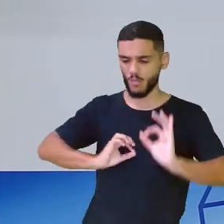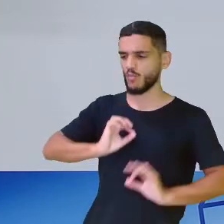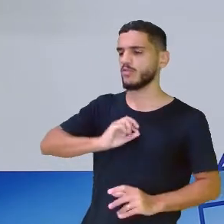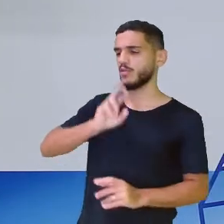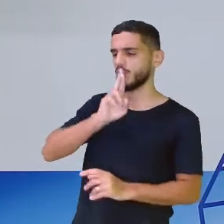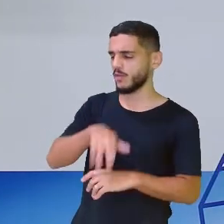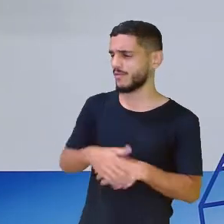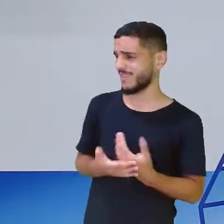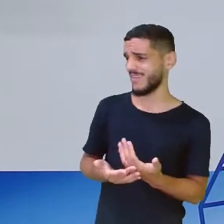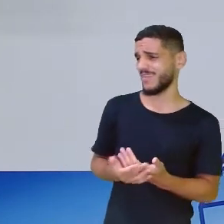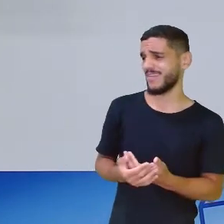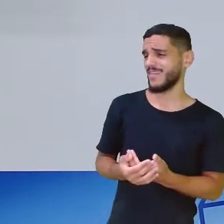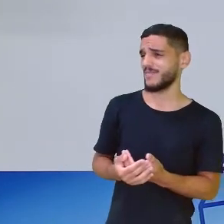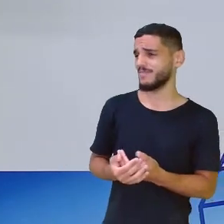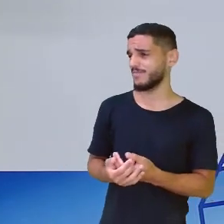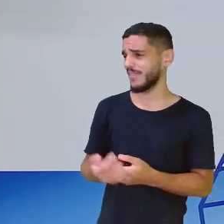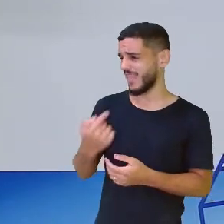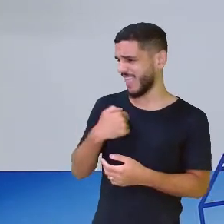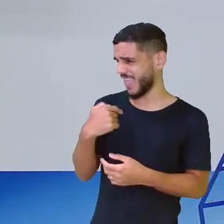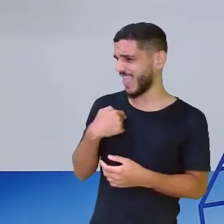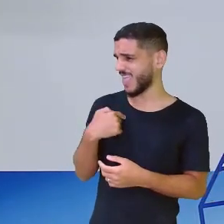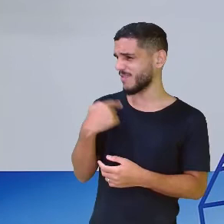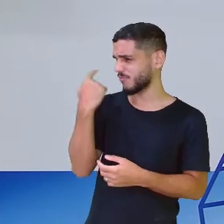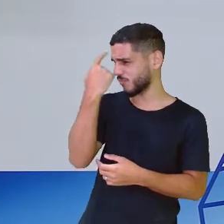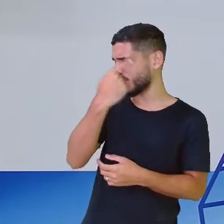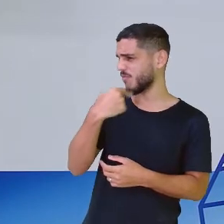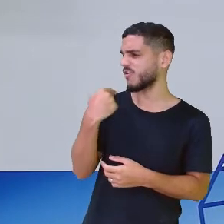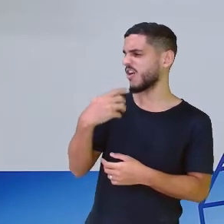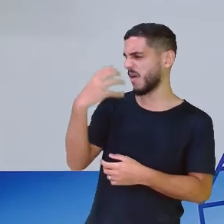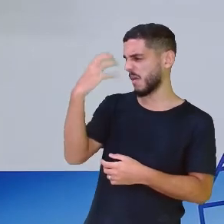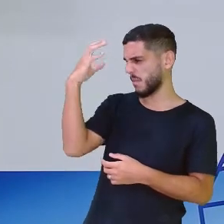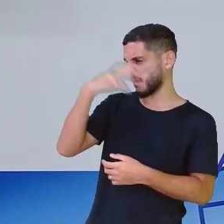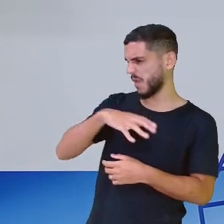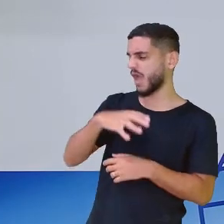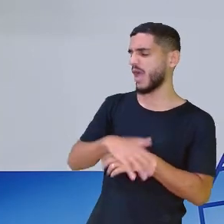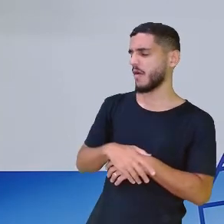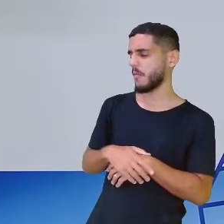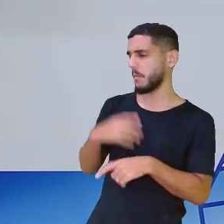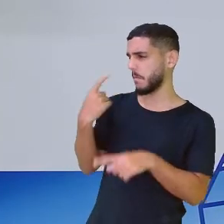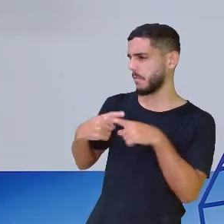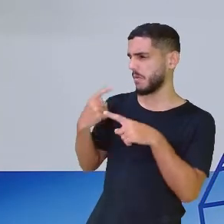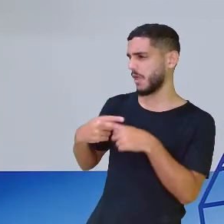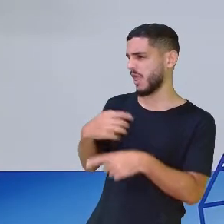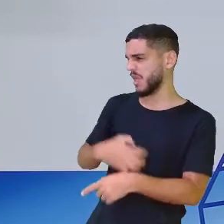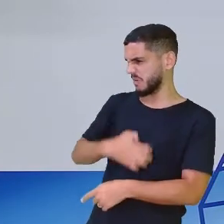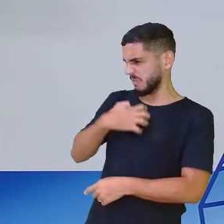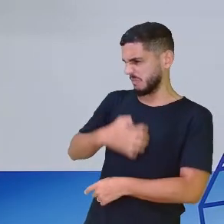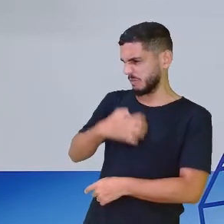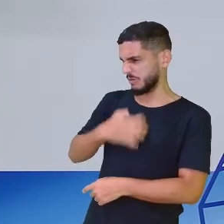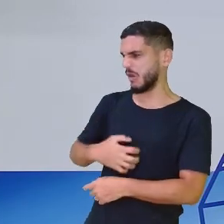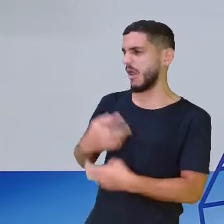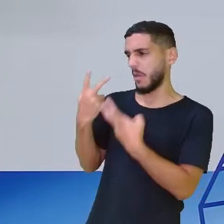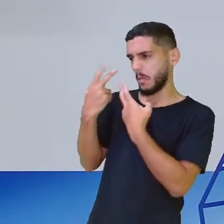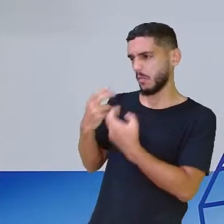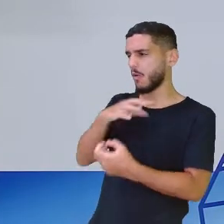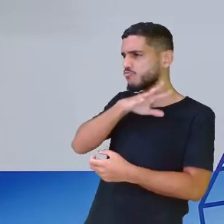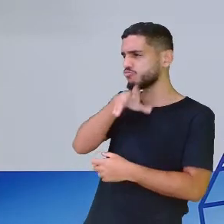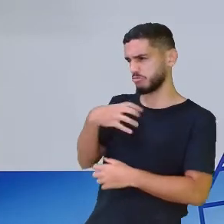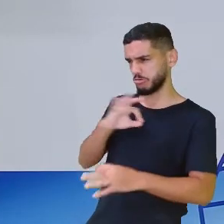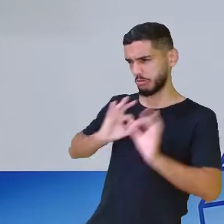coruja, tenho cara de malvada, pois quando brava, viro mesmo uma onça.